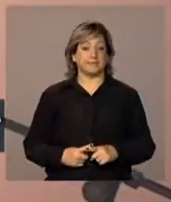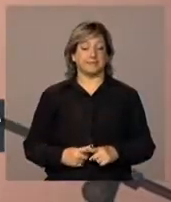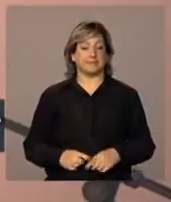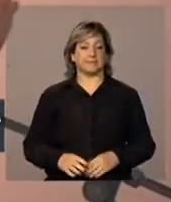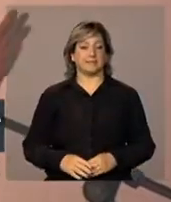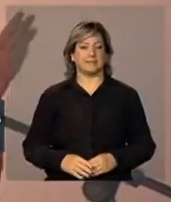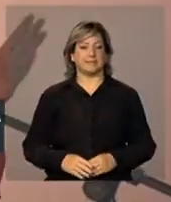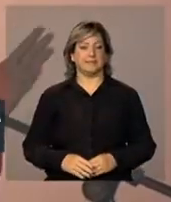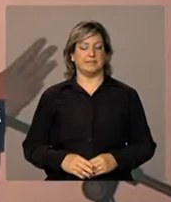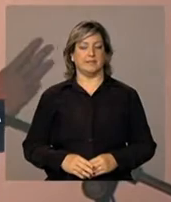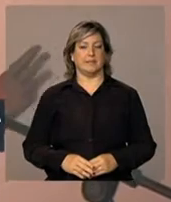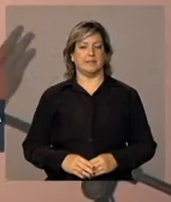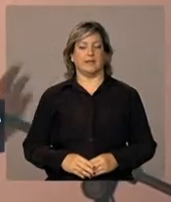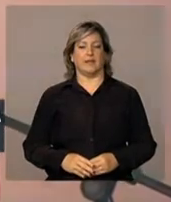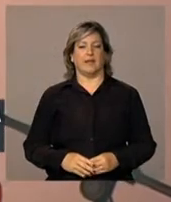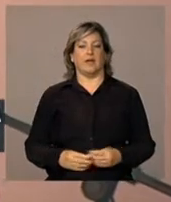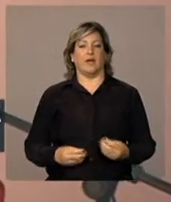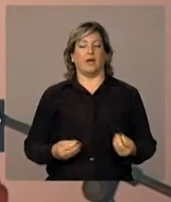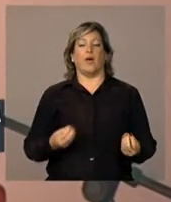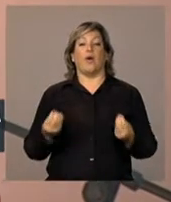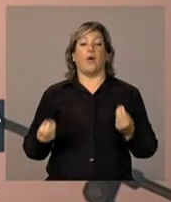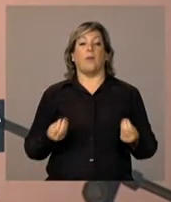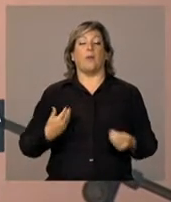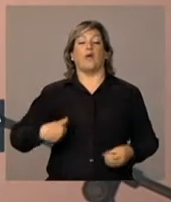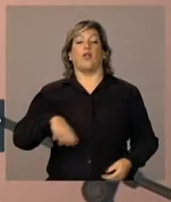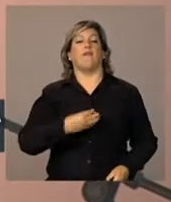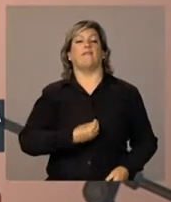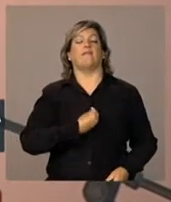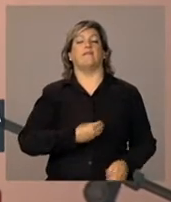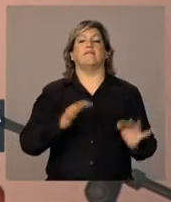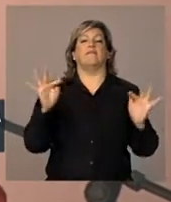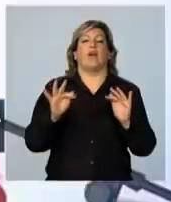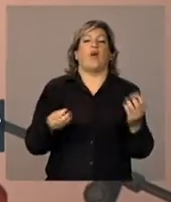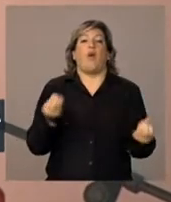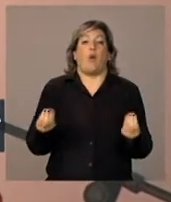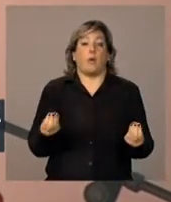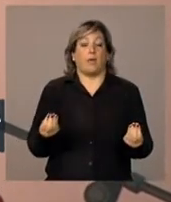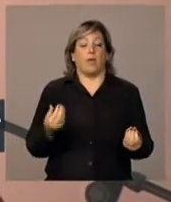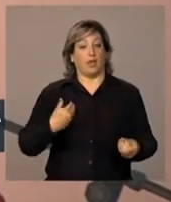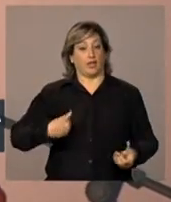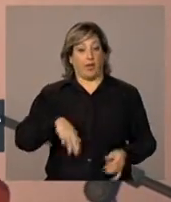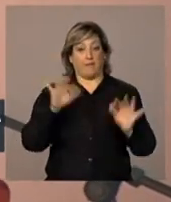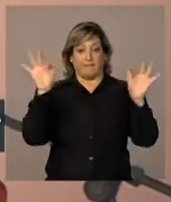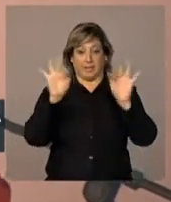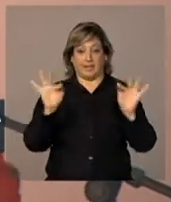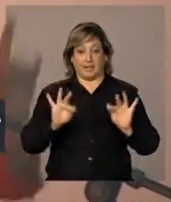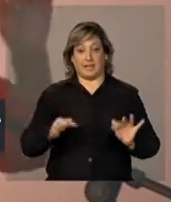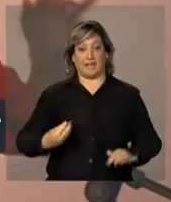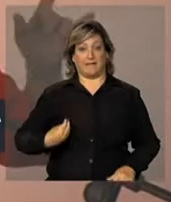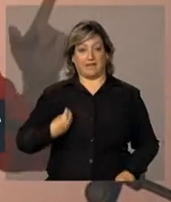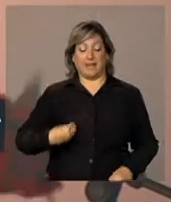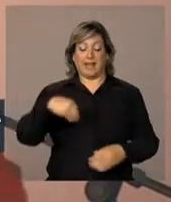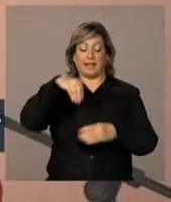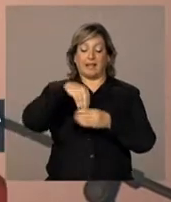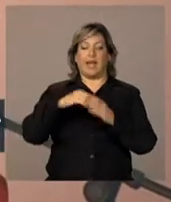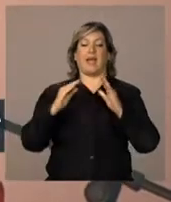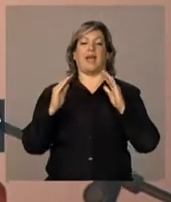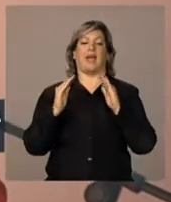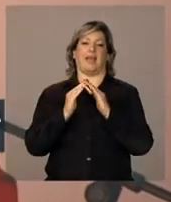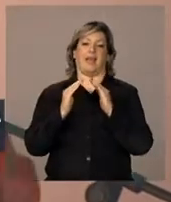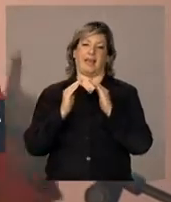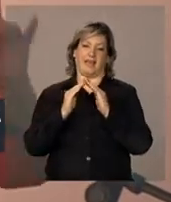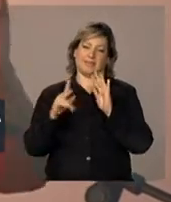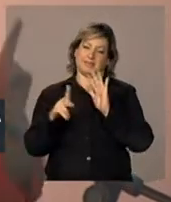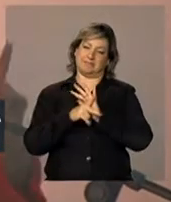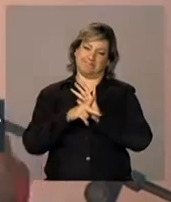Porque aonde que a gente é feliz na vida? A gente é feliz na vida, é na casa da gente,